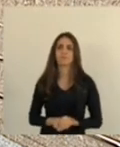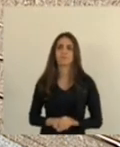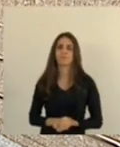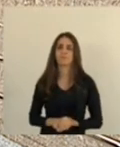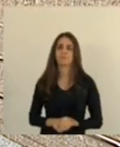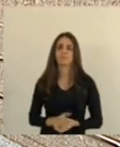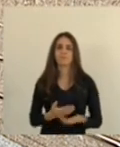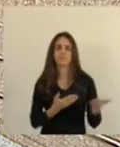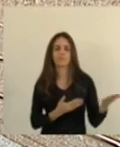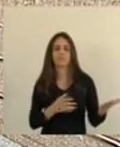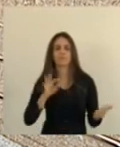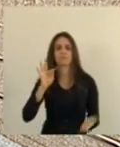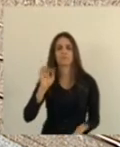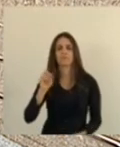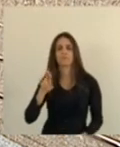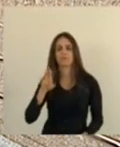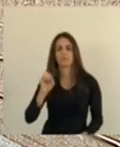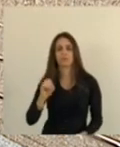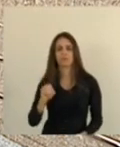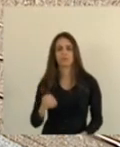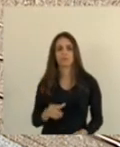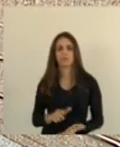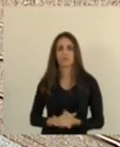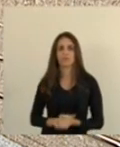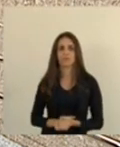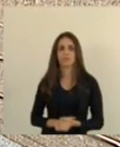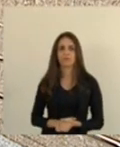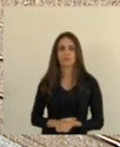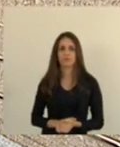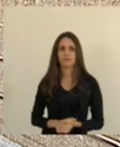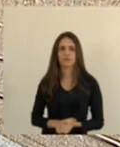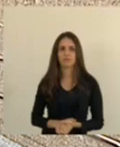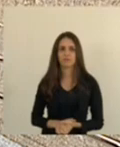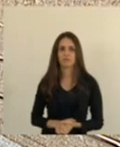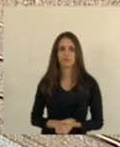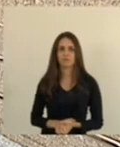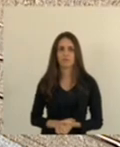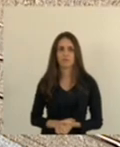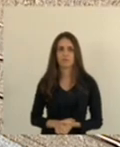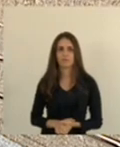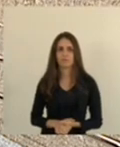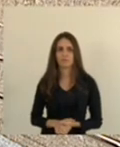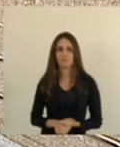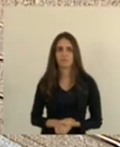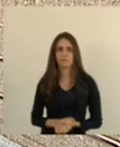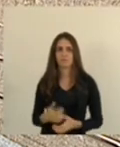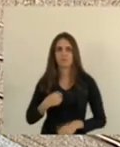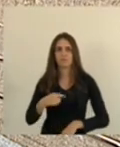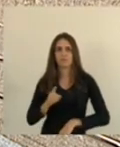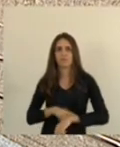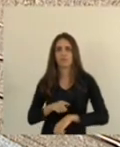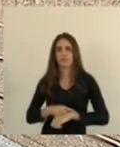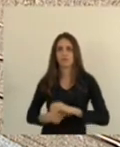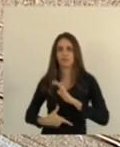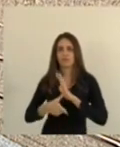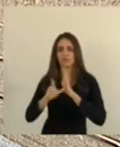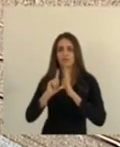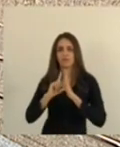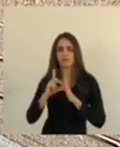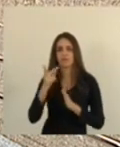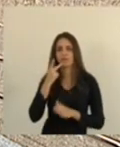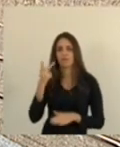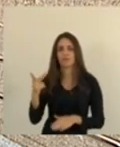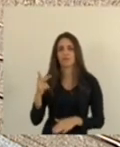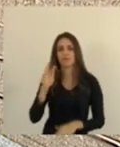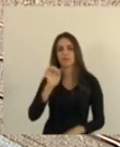palavra o deputado Torino Marques mas se o senhor passa a palavra para mim eu pedi um pela ordem eu começo a contar já por isso que eu gostaria somente de falar com